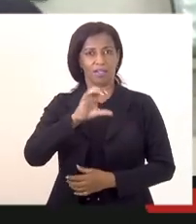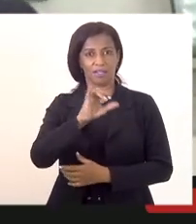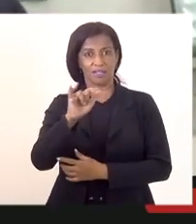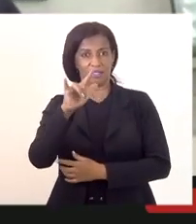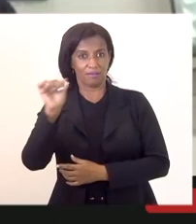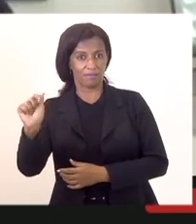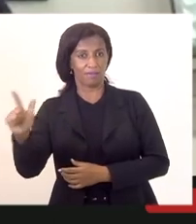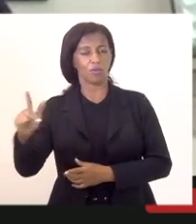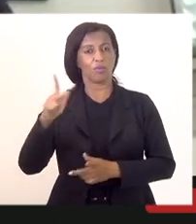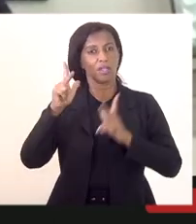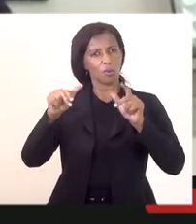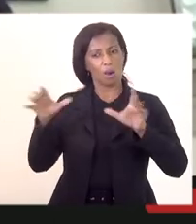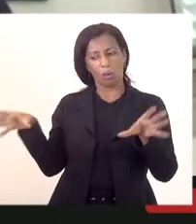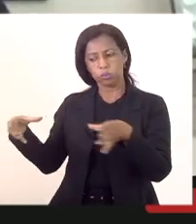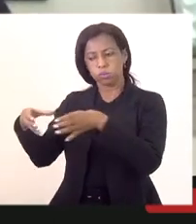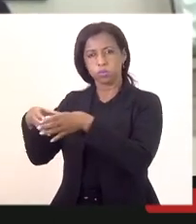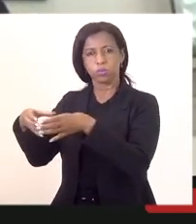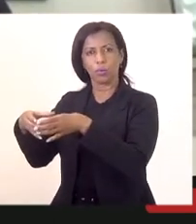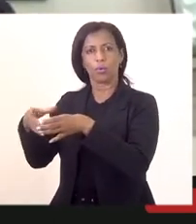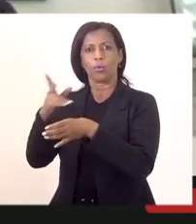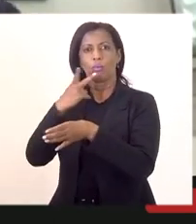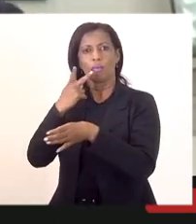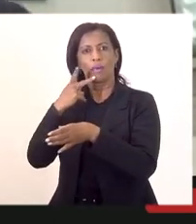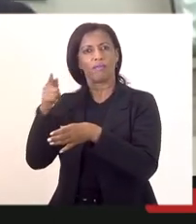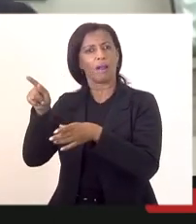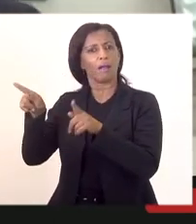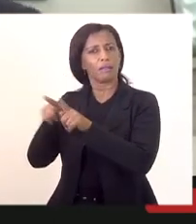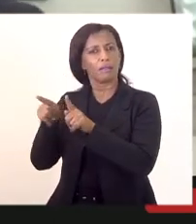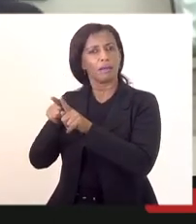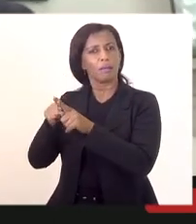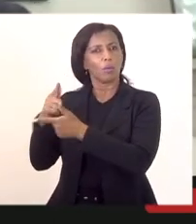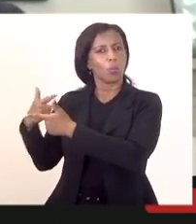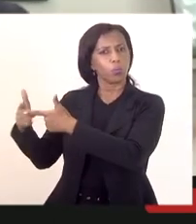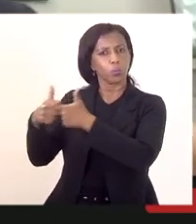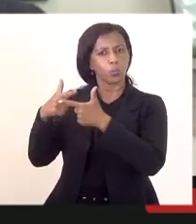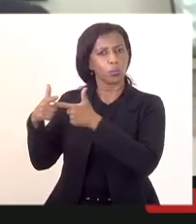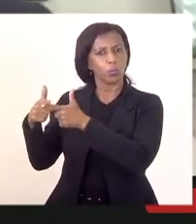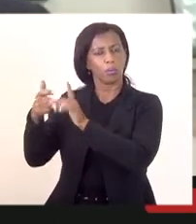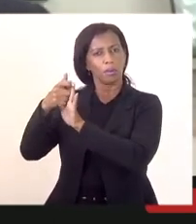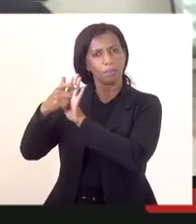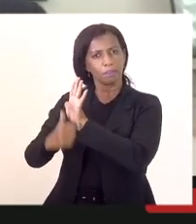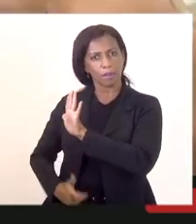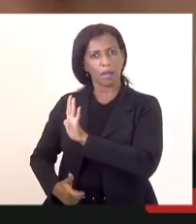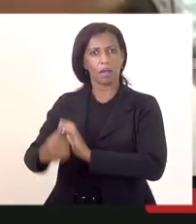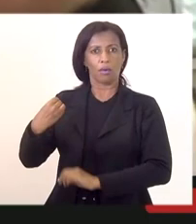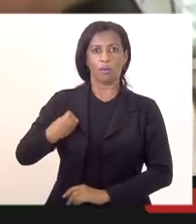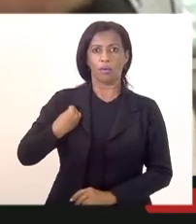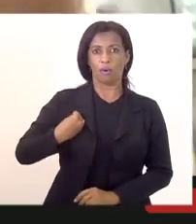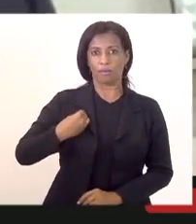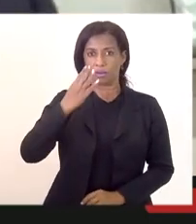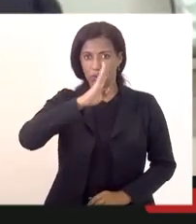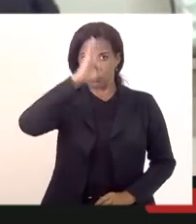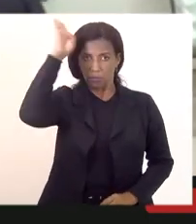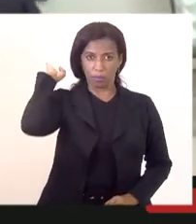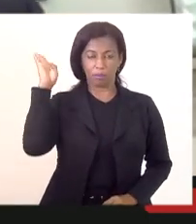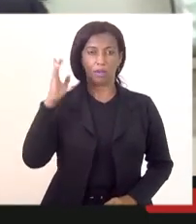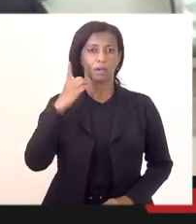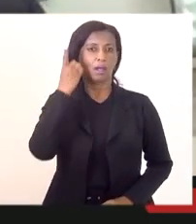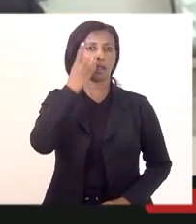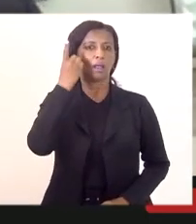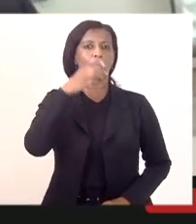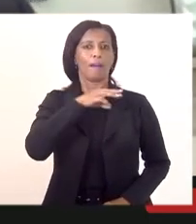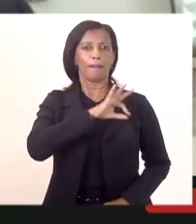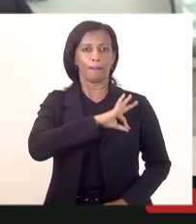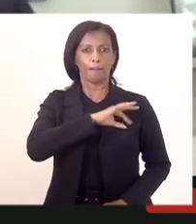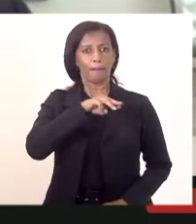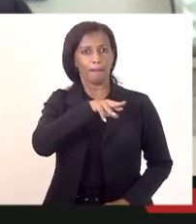um grupo de trabalho para falar da otimização da prestação jurisdicional ao servidor militar, inclusive com a presença do Corpo de Bombeiros, a deputada Marta Rocha